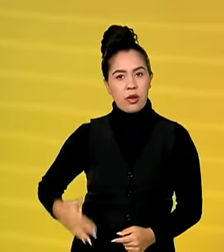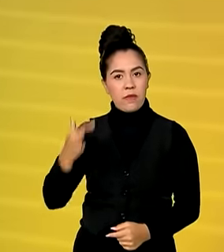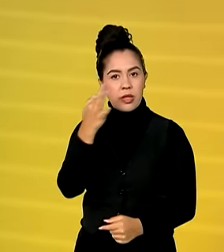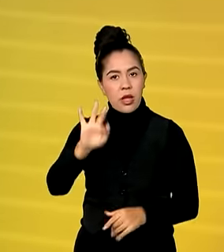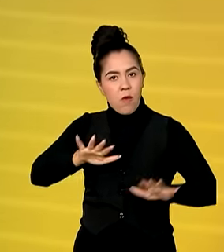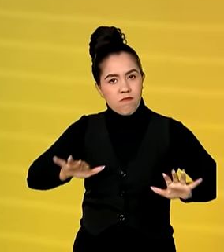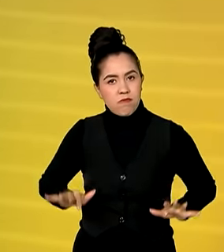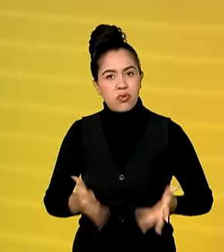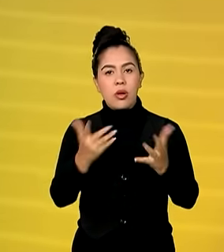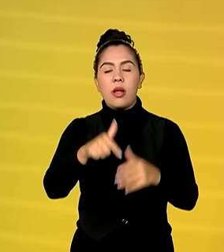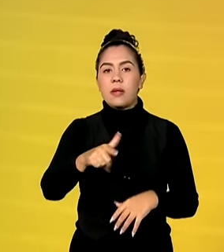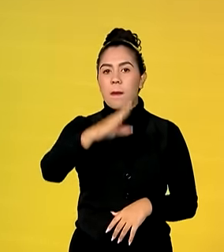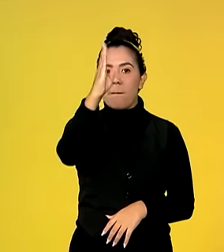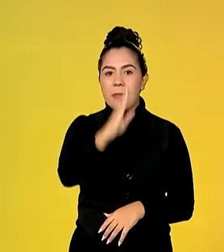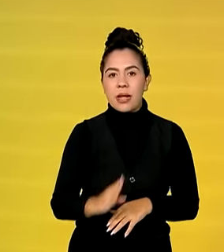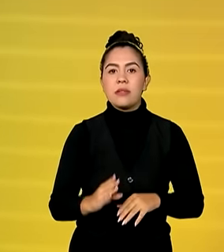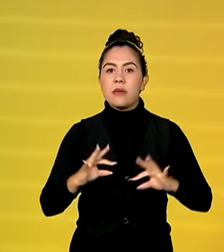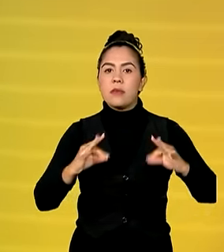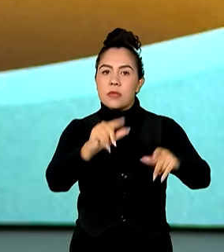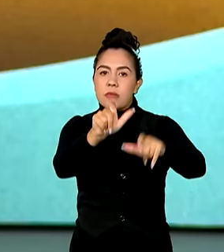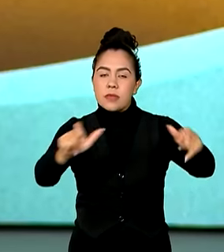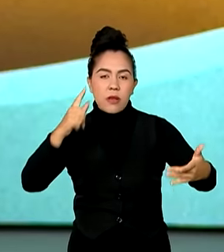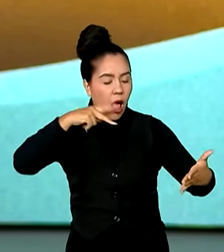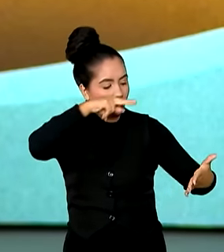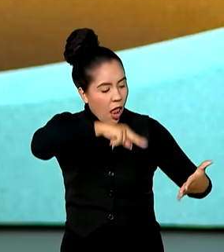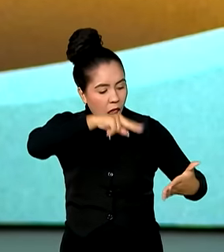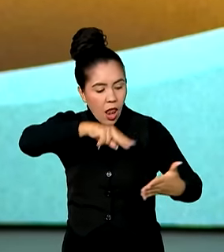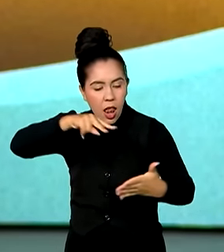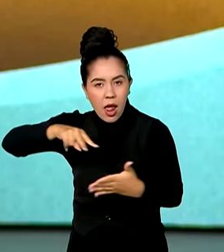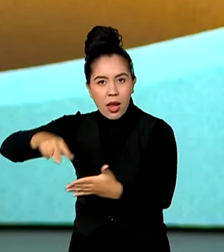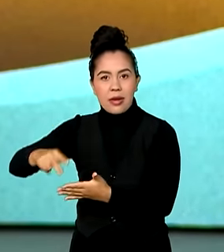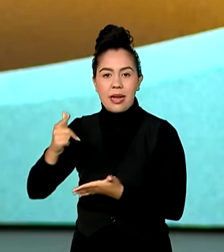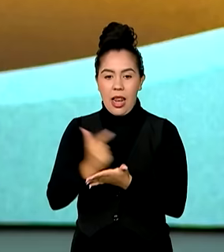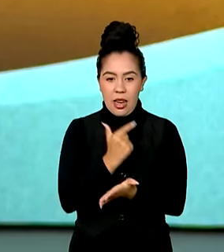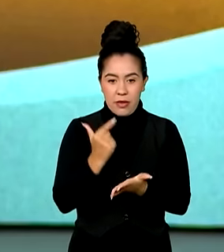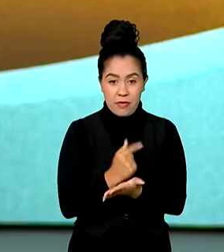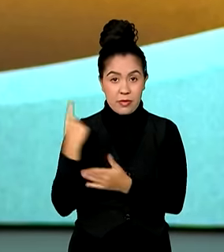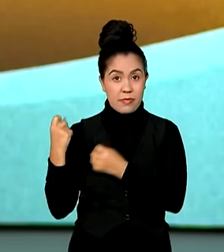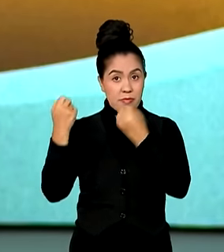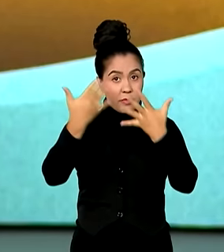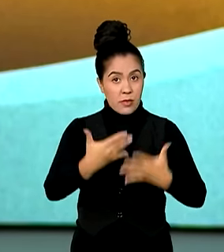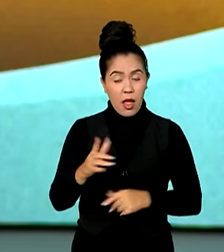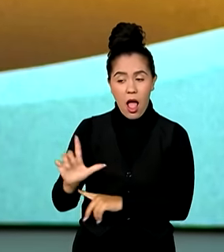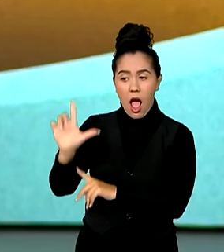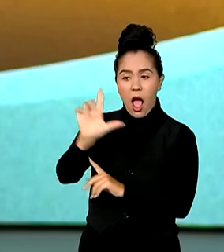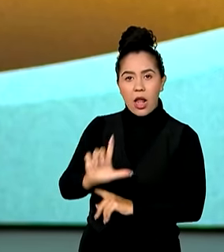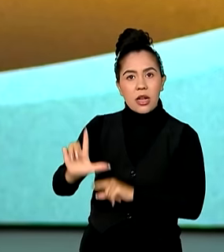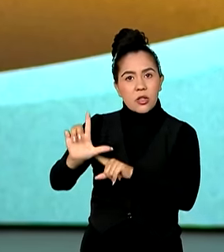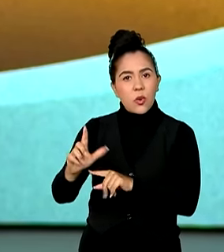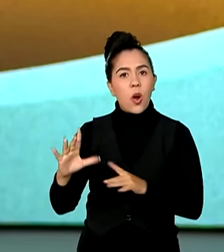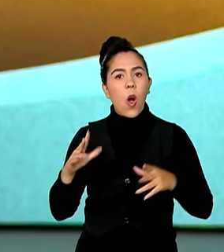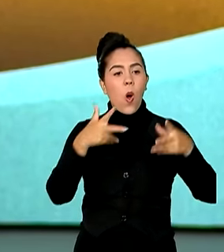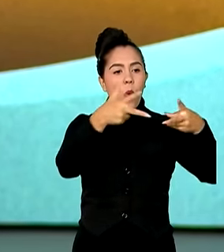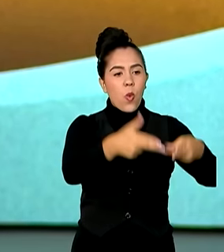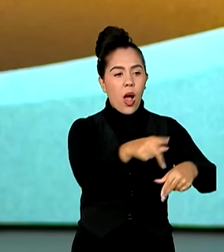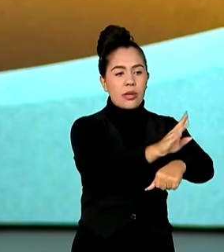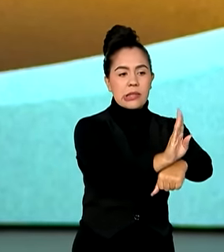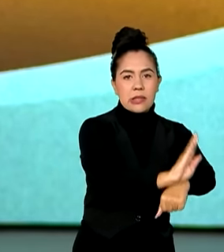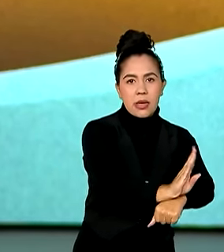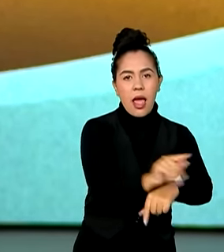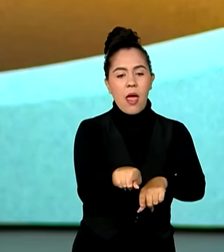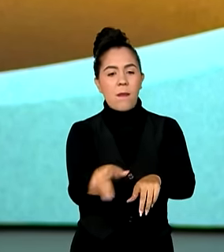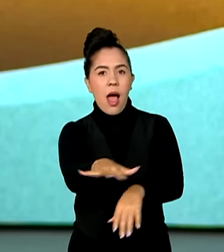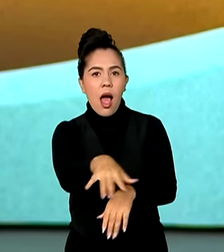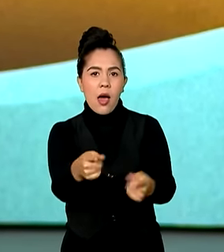Brasil um país de leitores. A literatura, assim como o cinema, a música, o